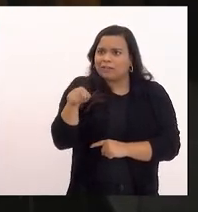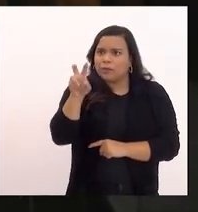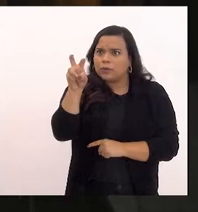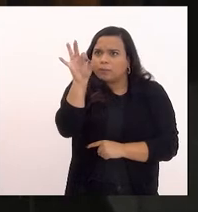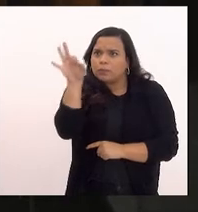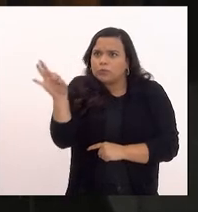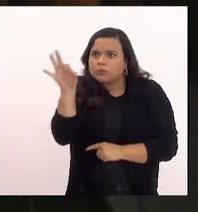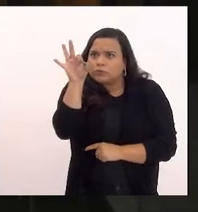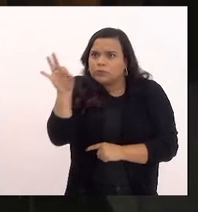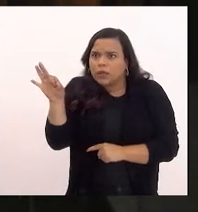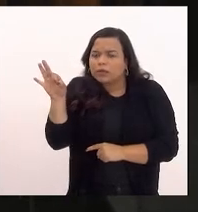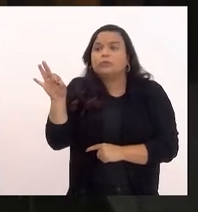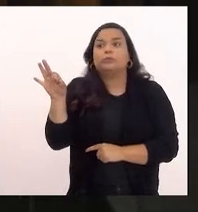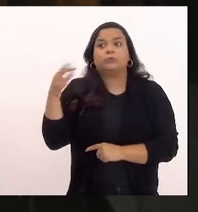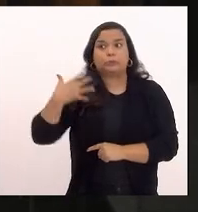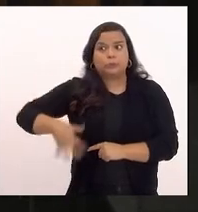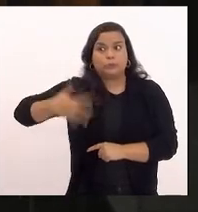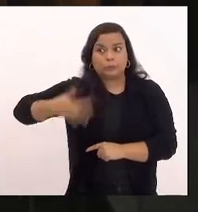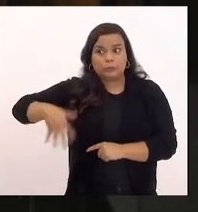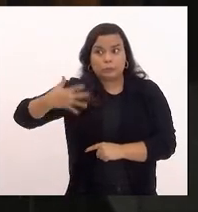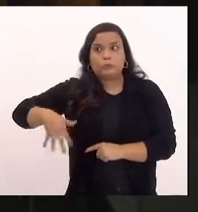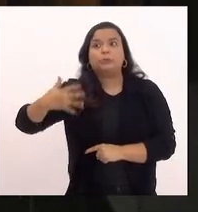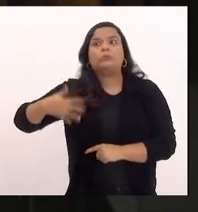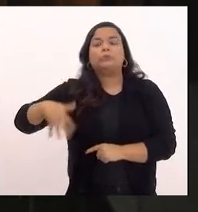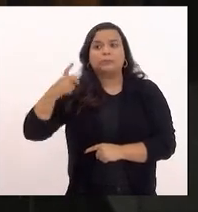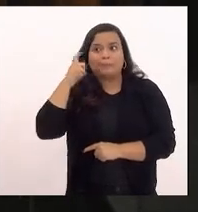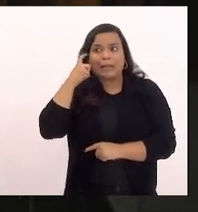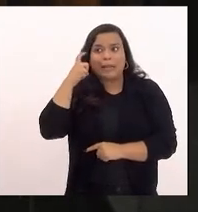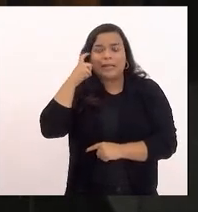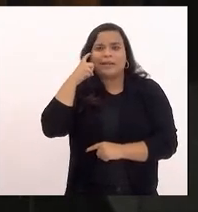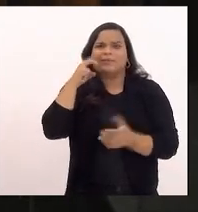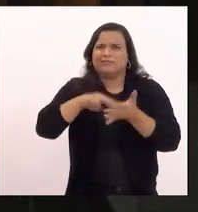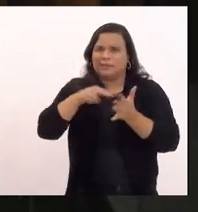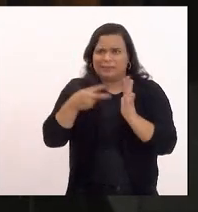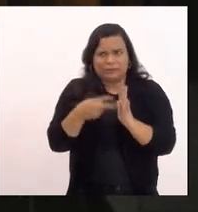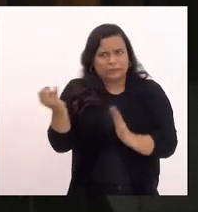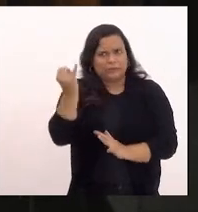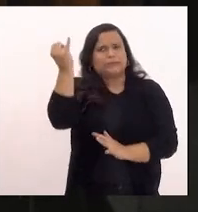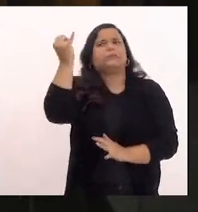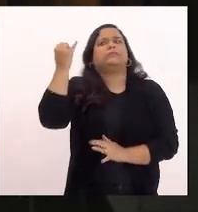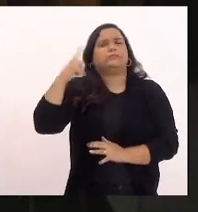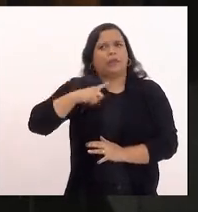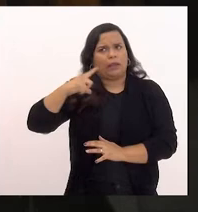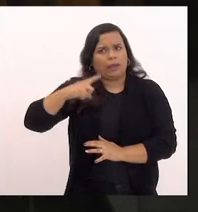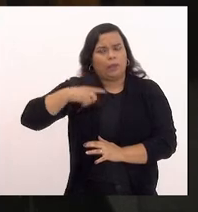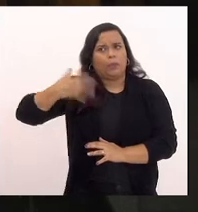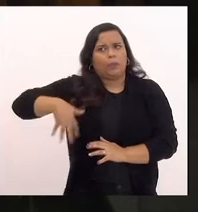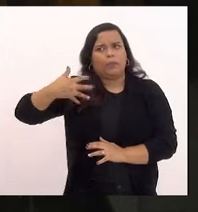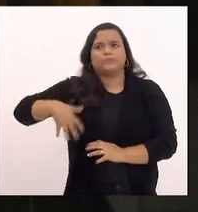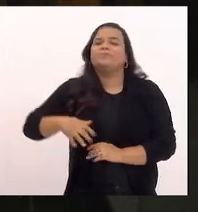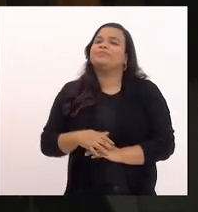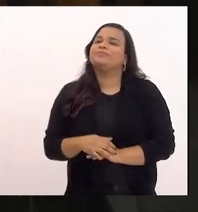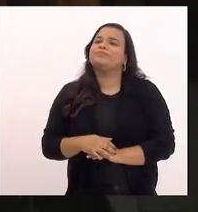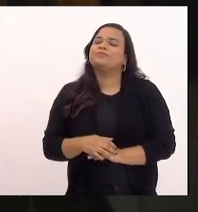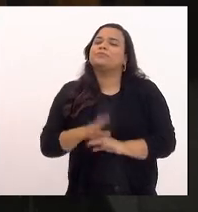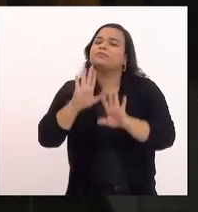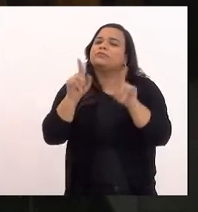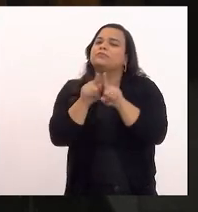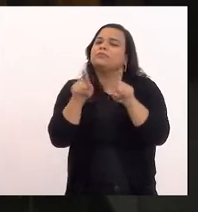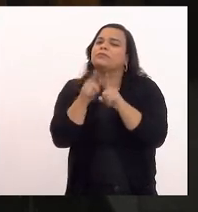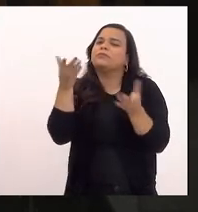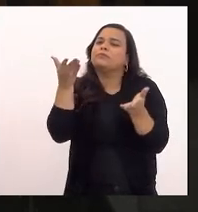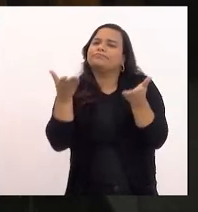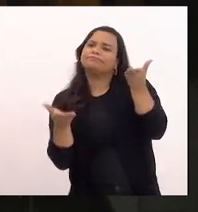é algo com grande significância e está em desequilíbrio